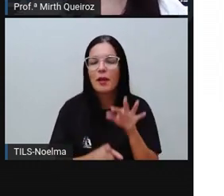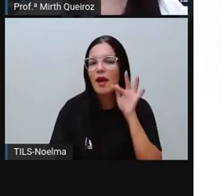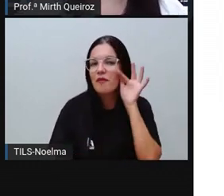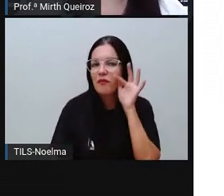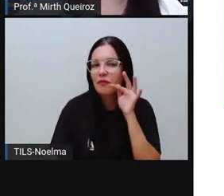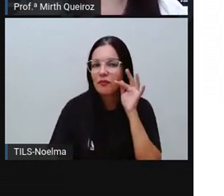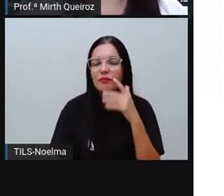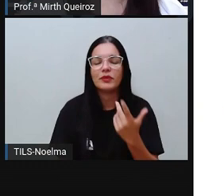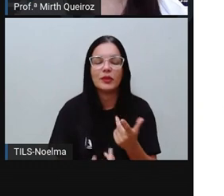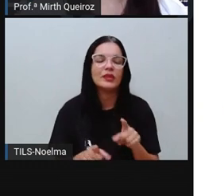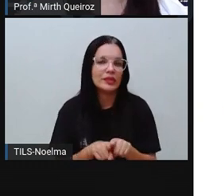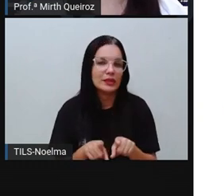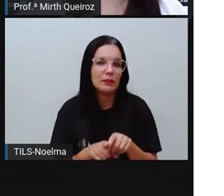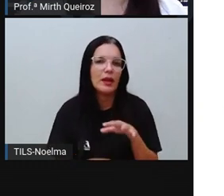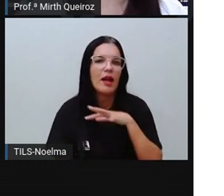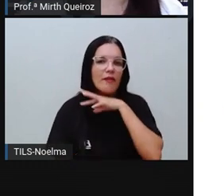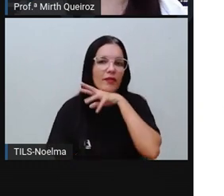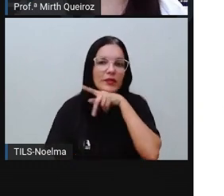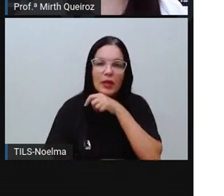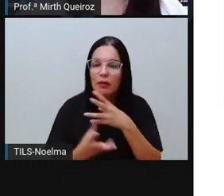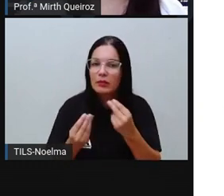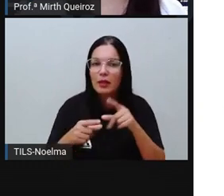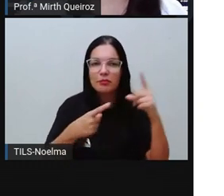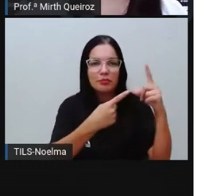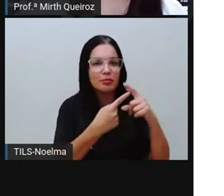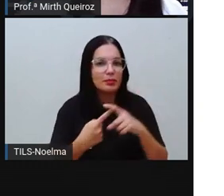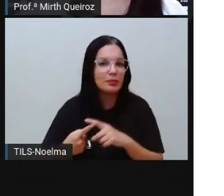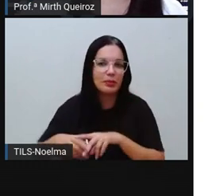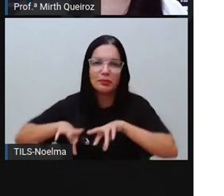bastante diversificadas.